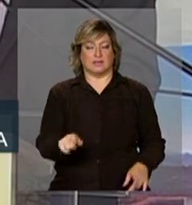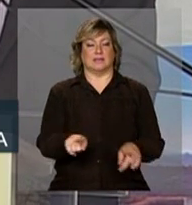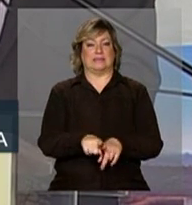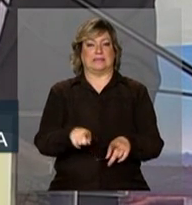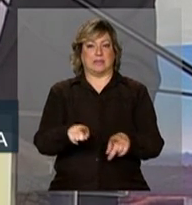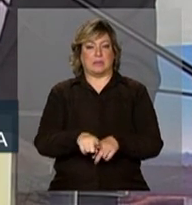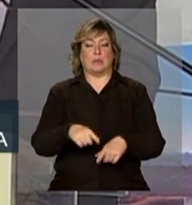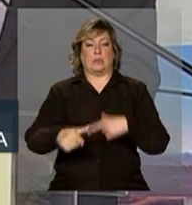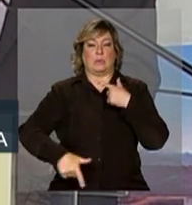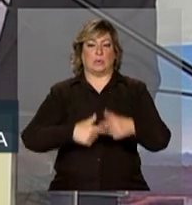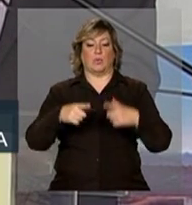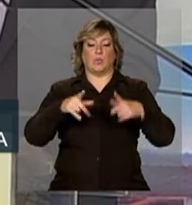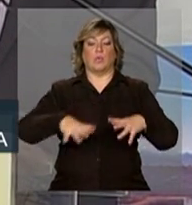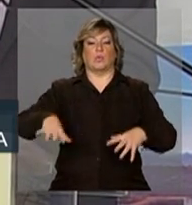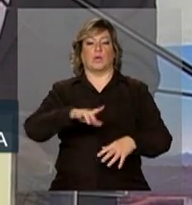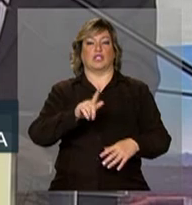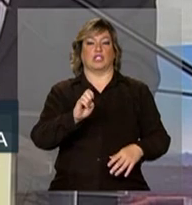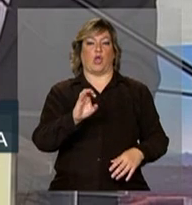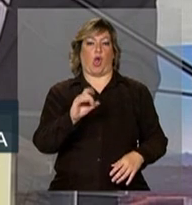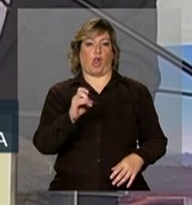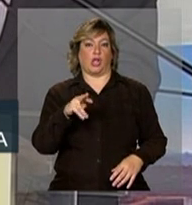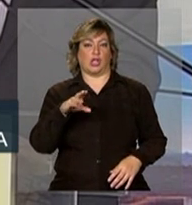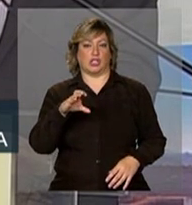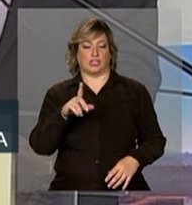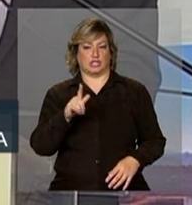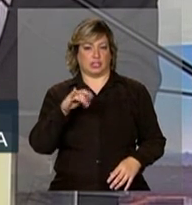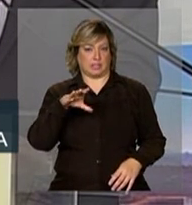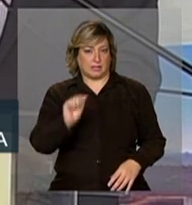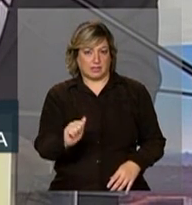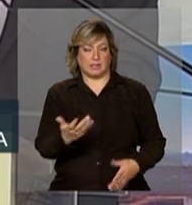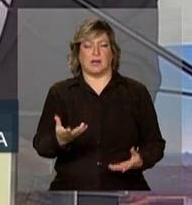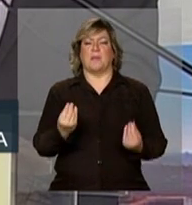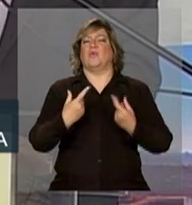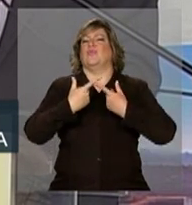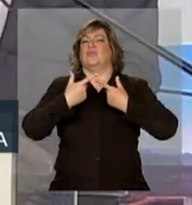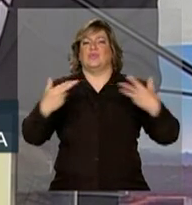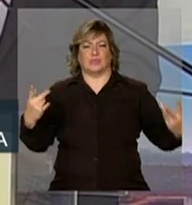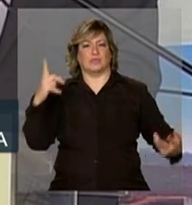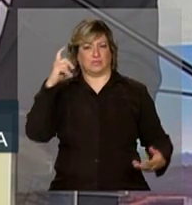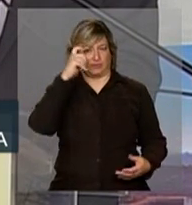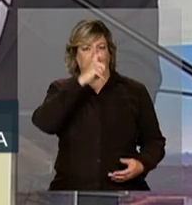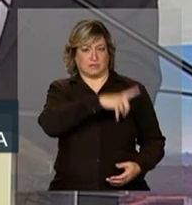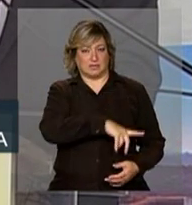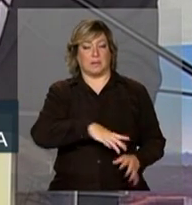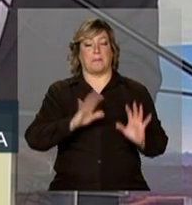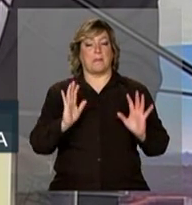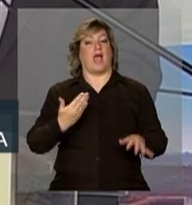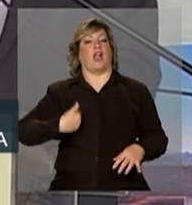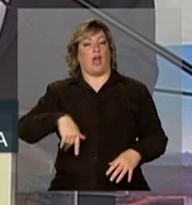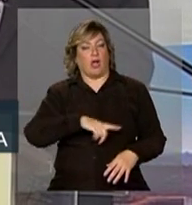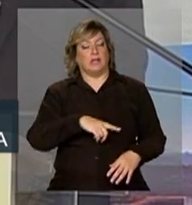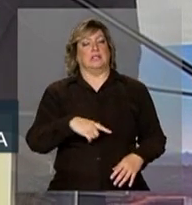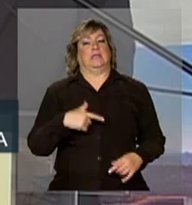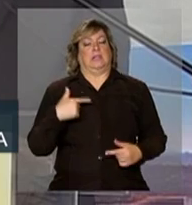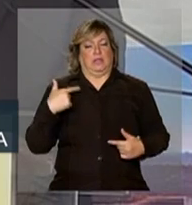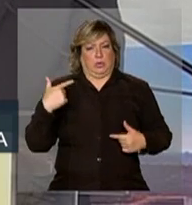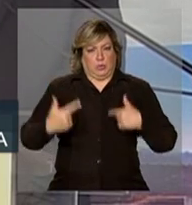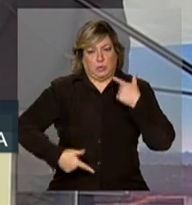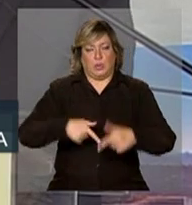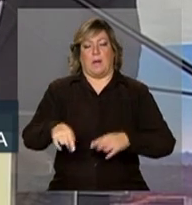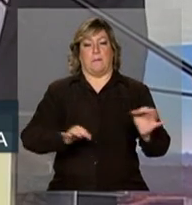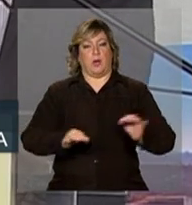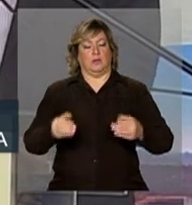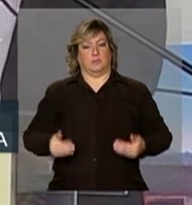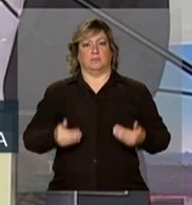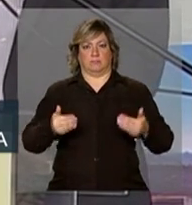geológicas não previstas. Apesar de todas essas dificuldades, conseguimos não apenas levar esse projeto adiante, como